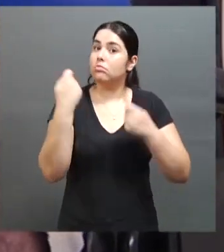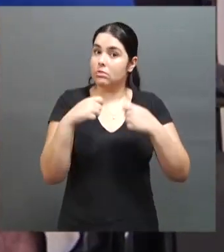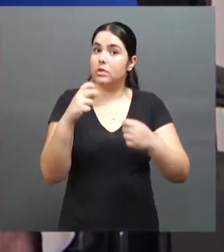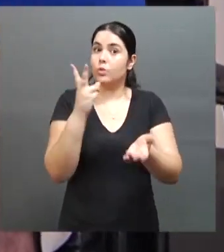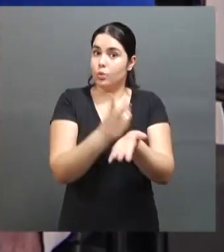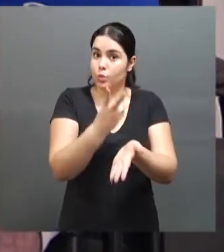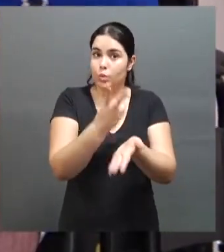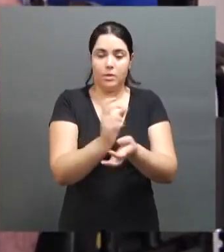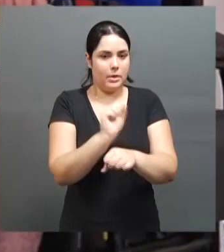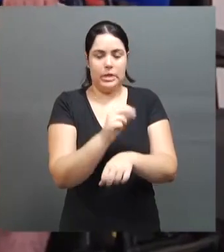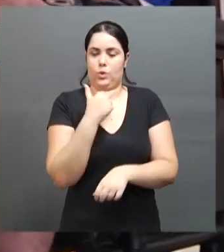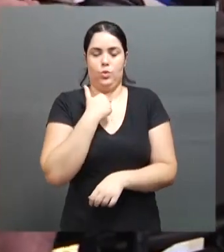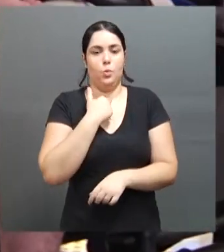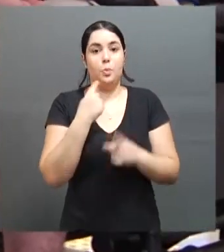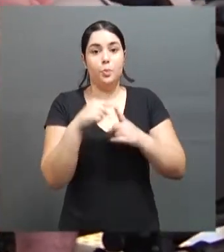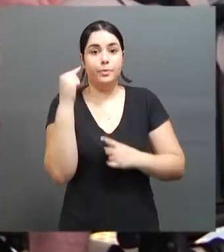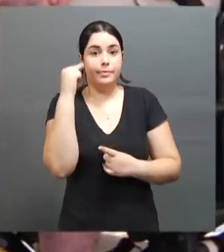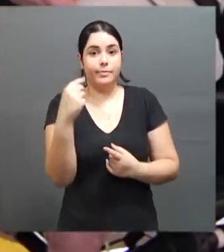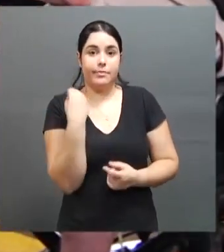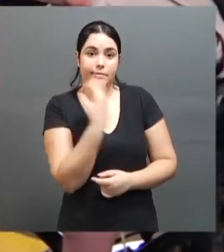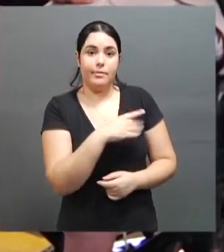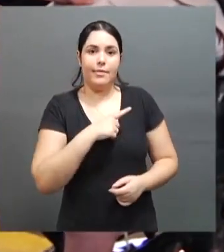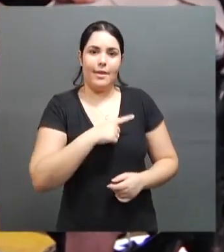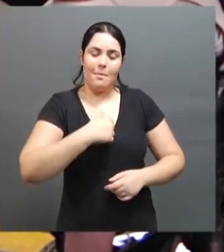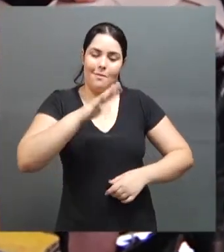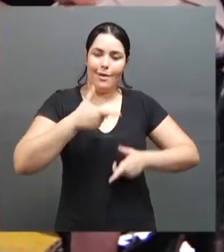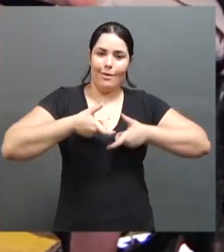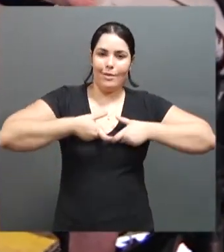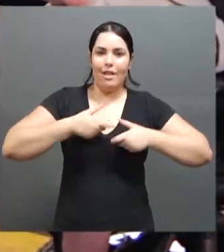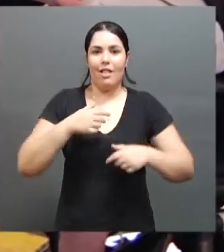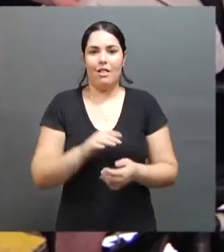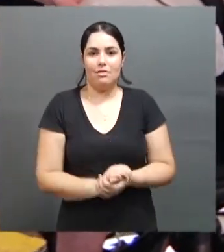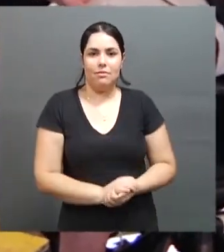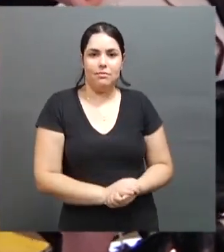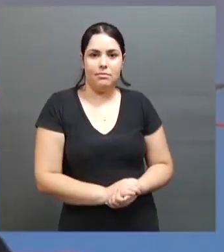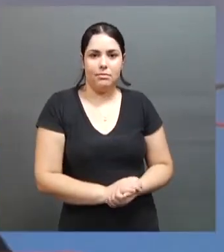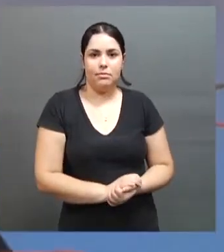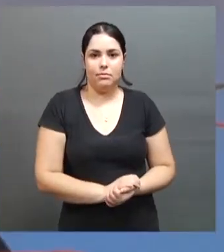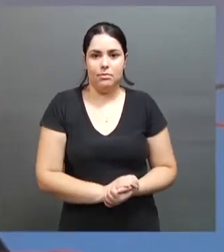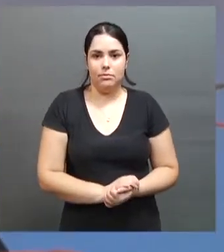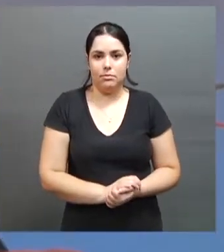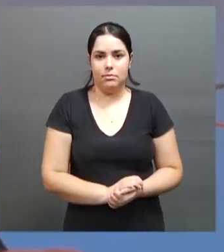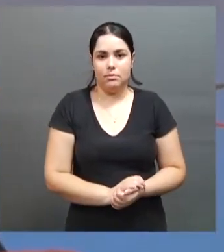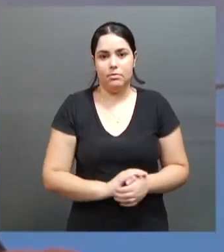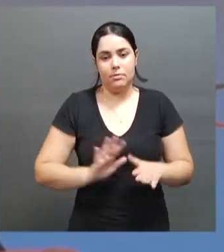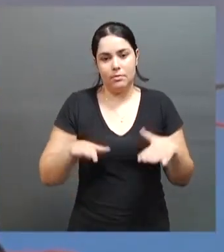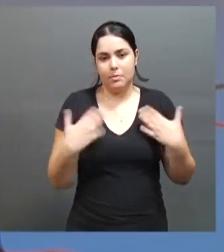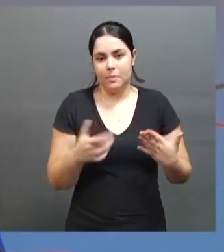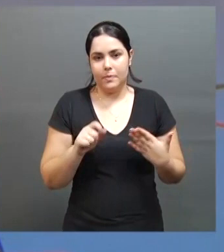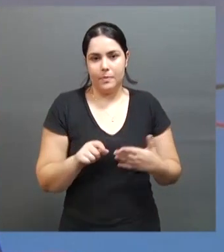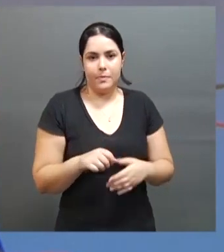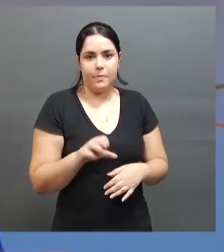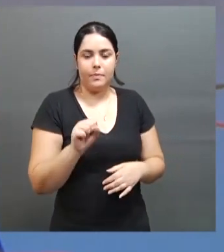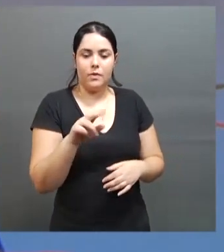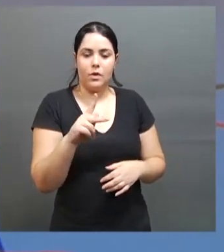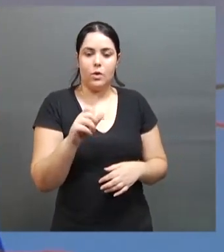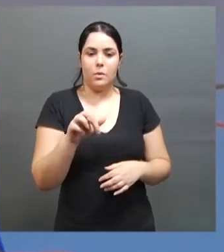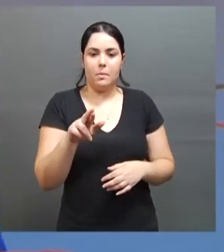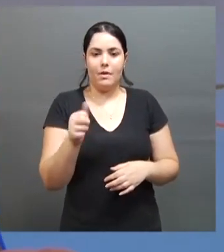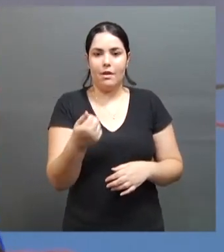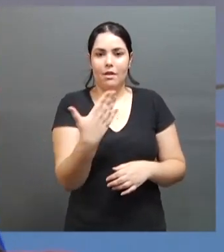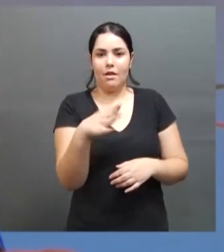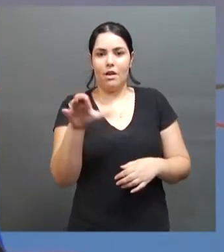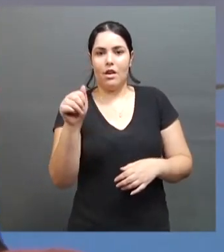Porque com o pensamento positivo, vem mais medalhas e vitórias pela frente. É uma questão de superação. Você vai para a competição, você